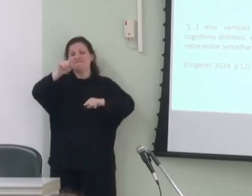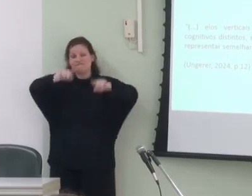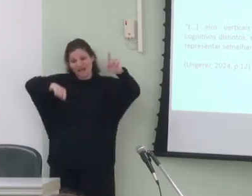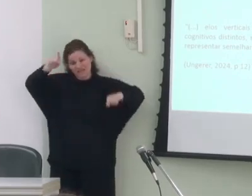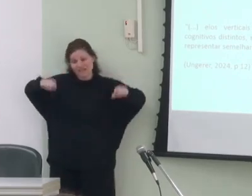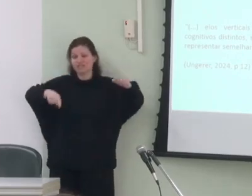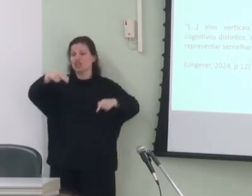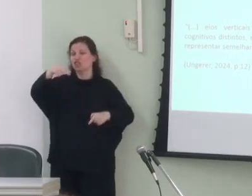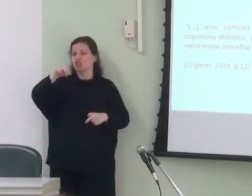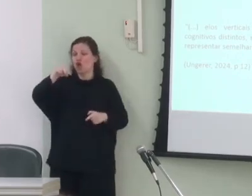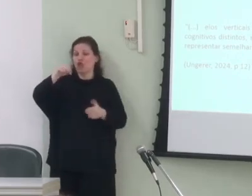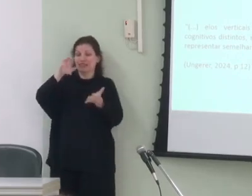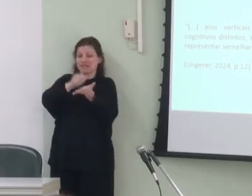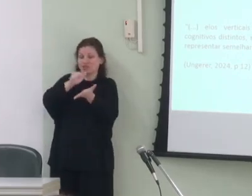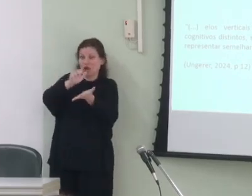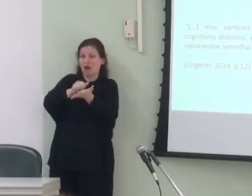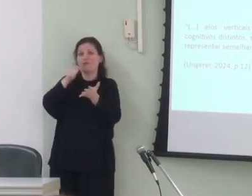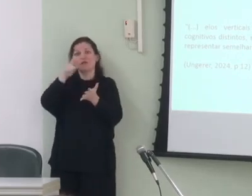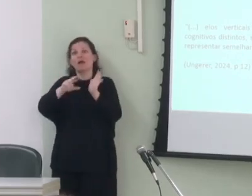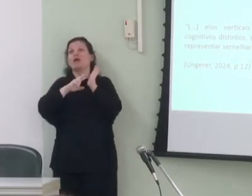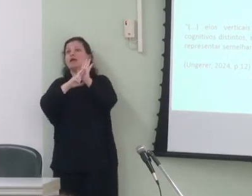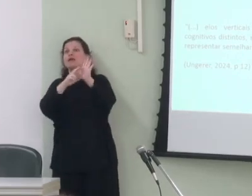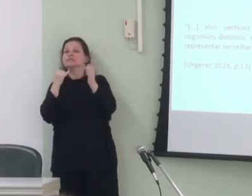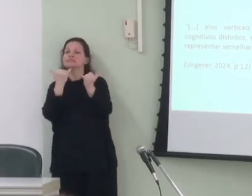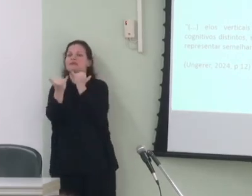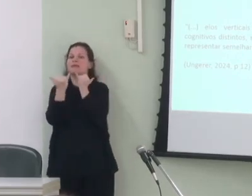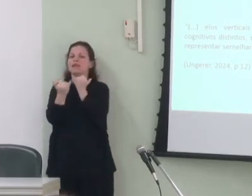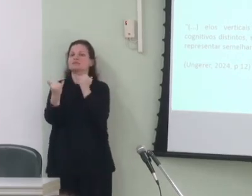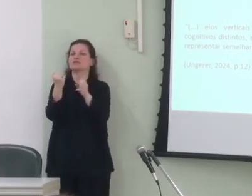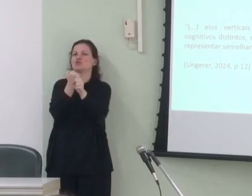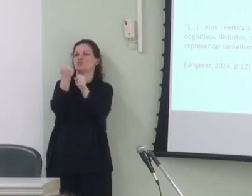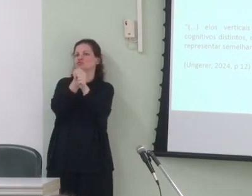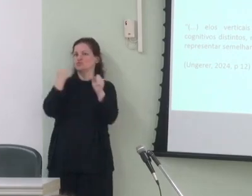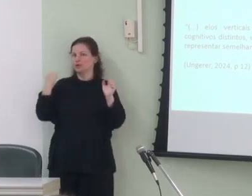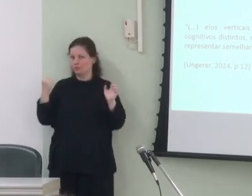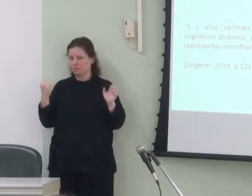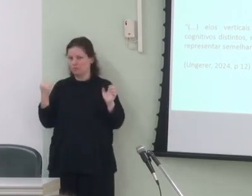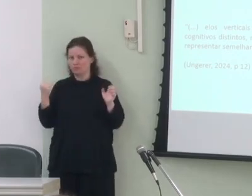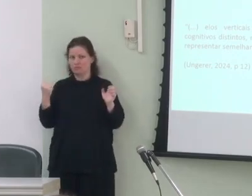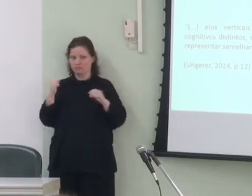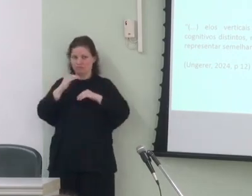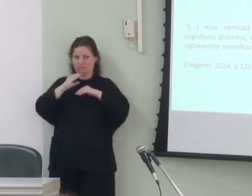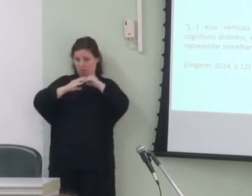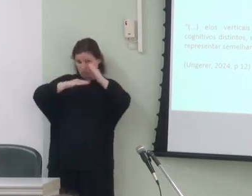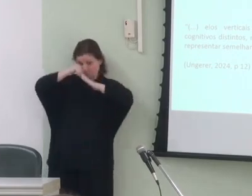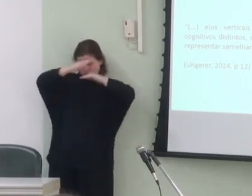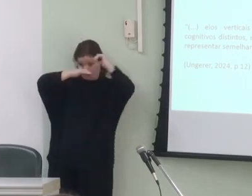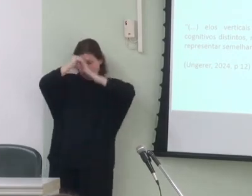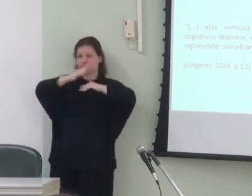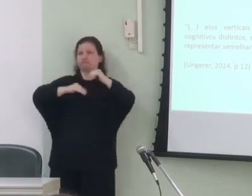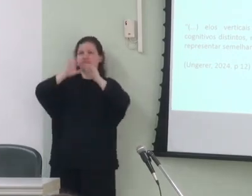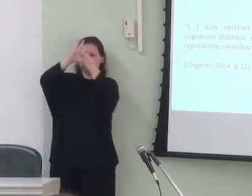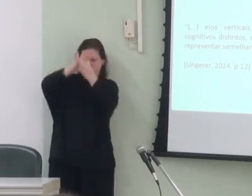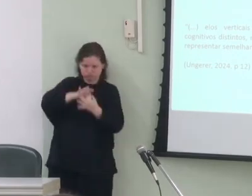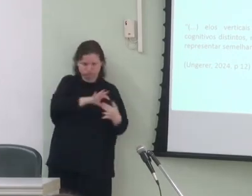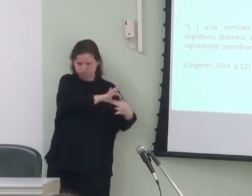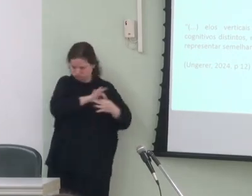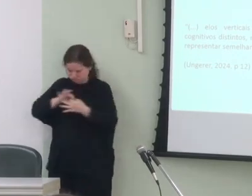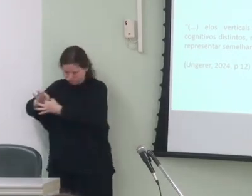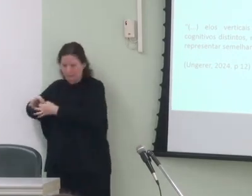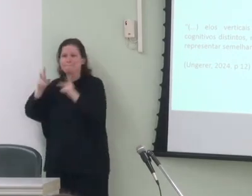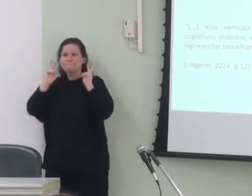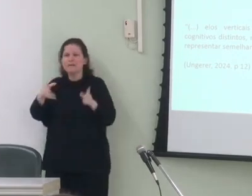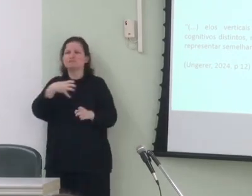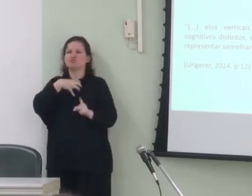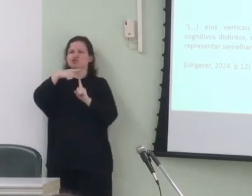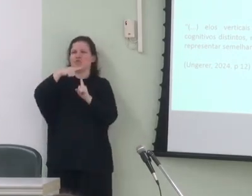notacionais para representar semelhanças construcionais elos verticais e horizontais codificariam o mesmo tipo de